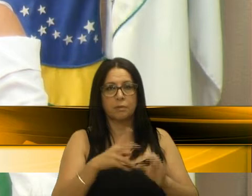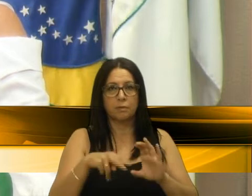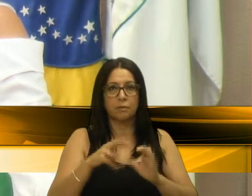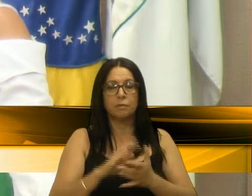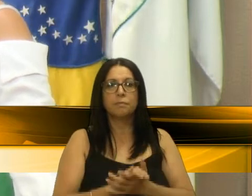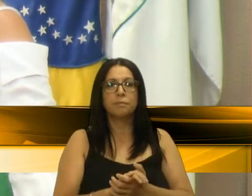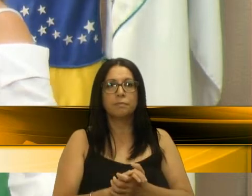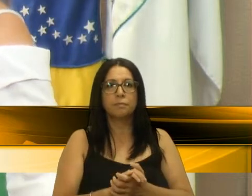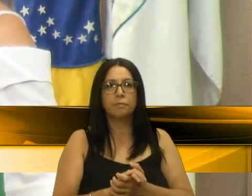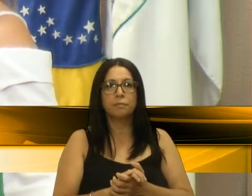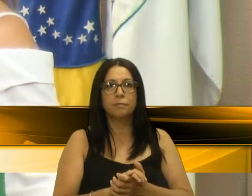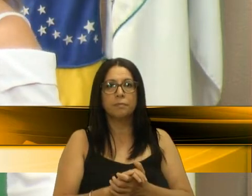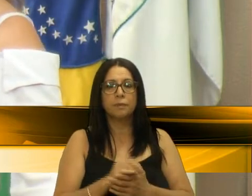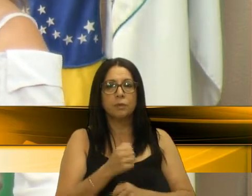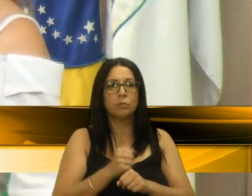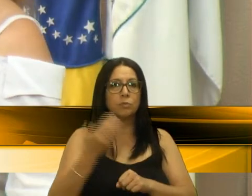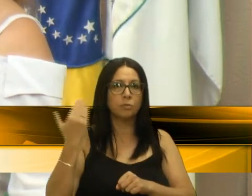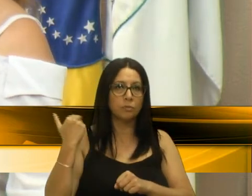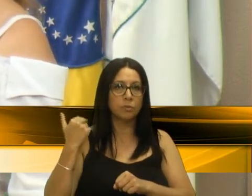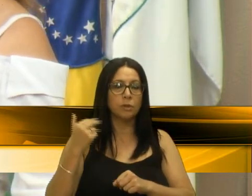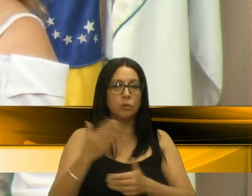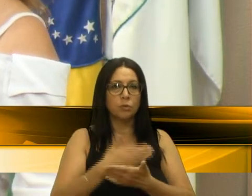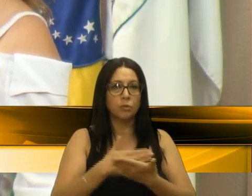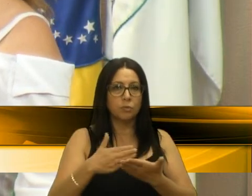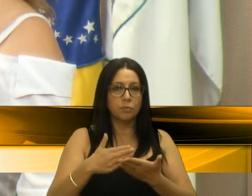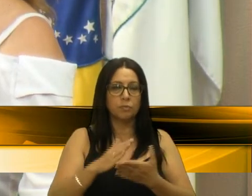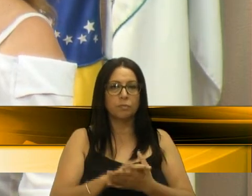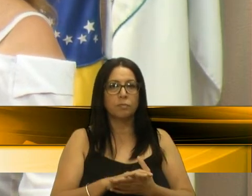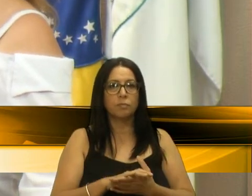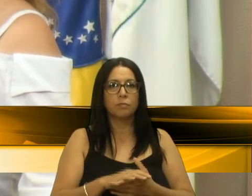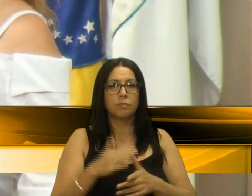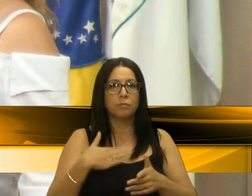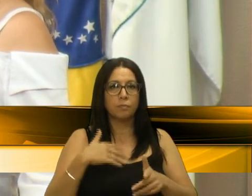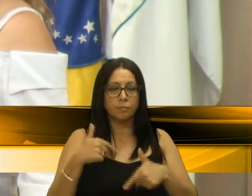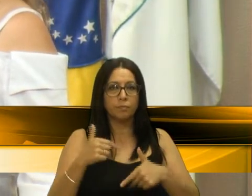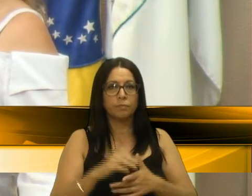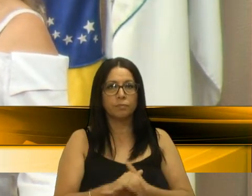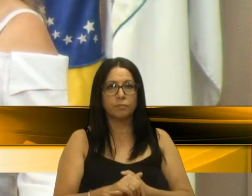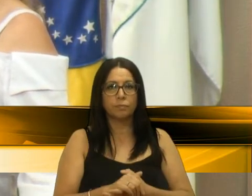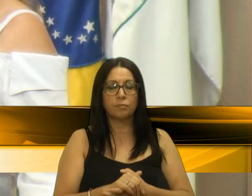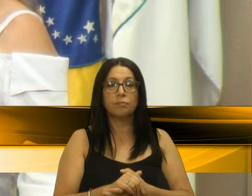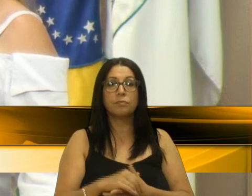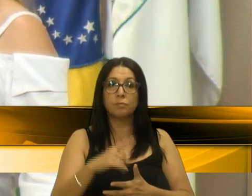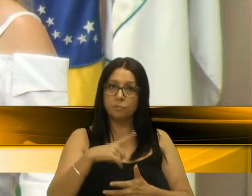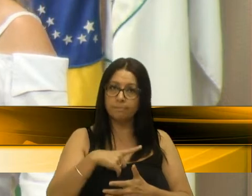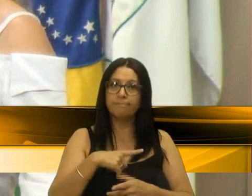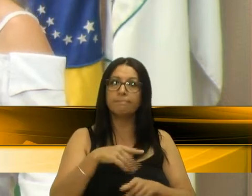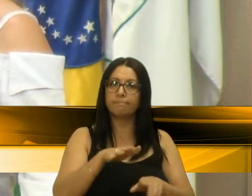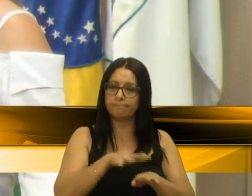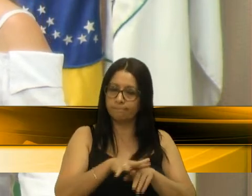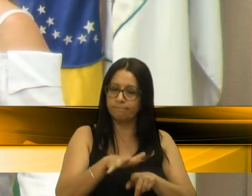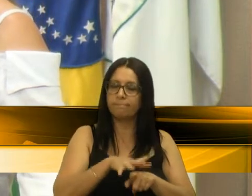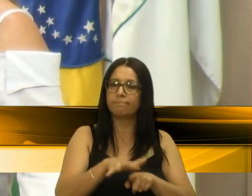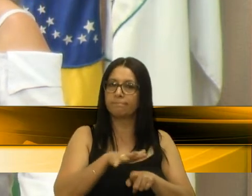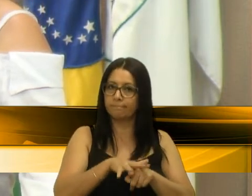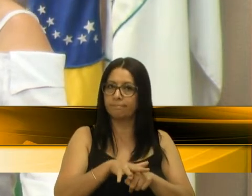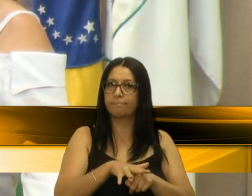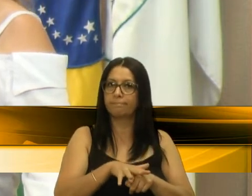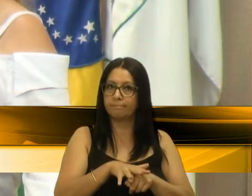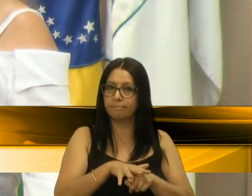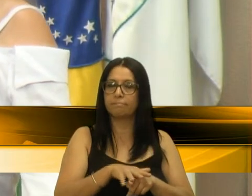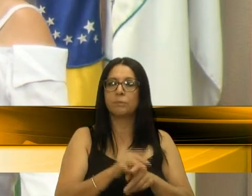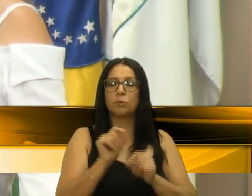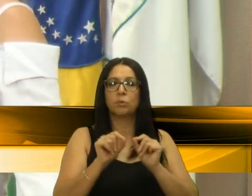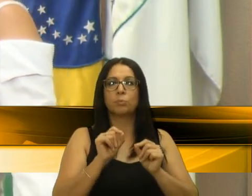Vereadores, desde o ano passado, onde iniciei meu trabalho, a gente tem uma demanda muito grande, muito latente com